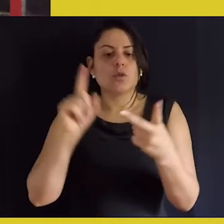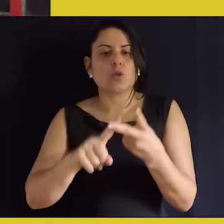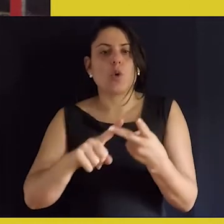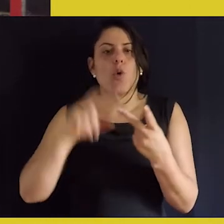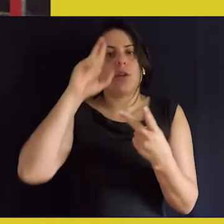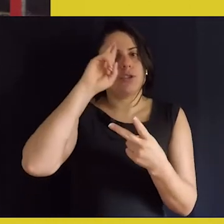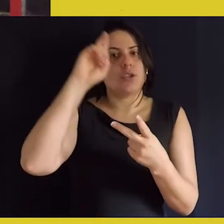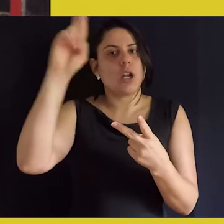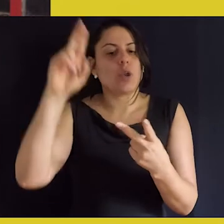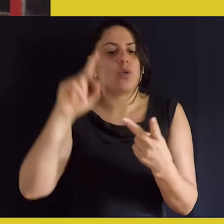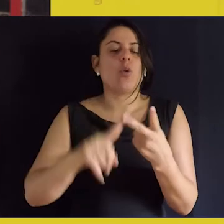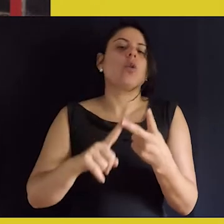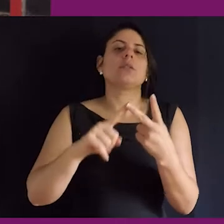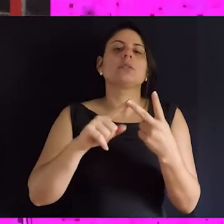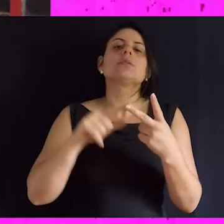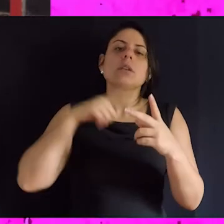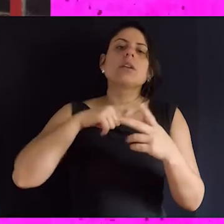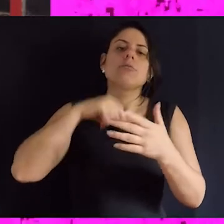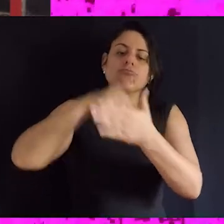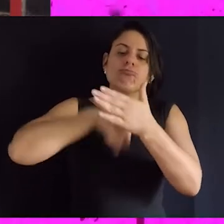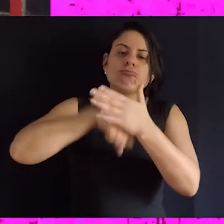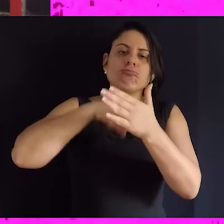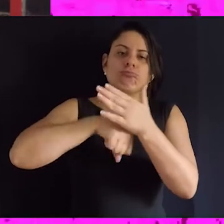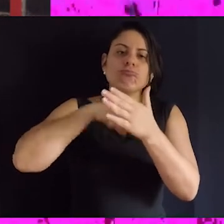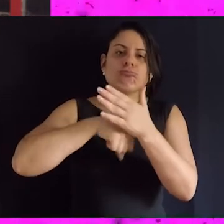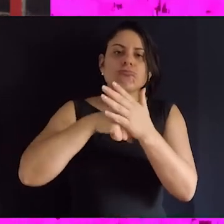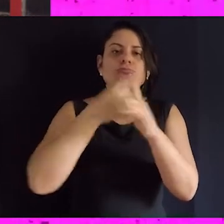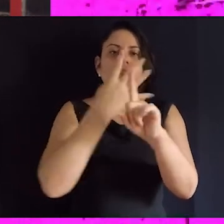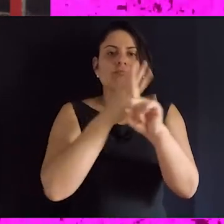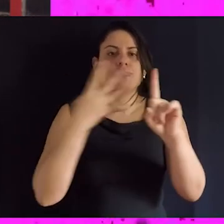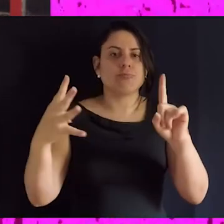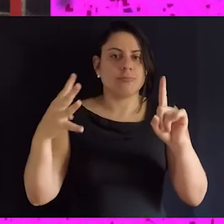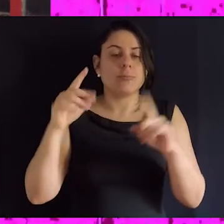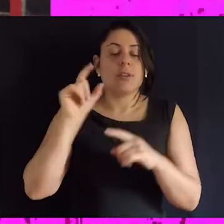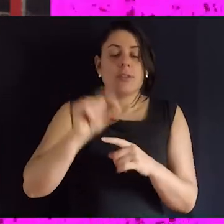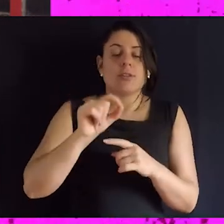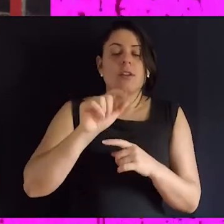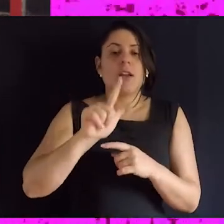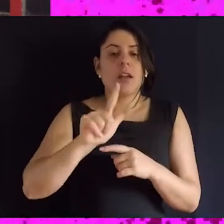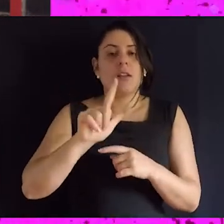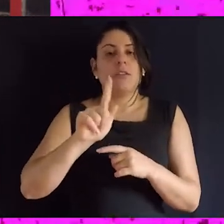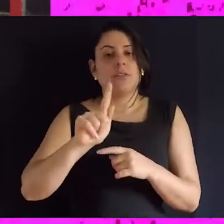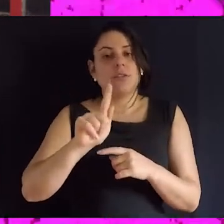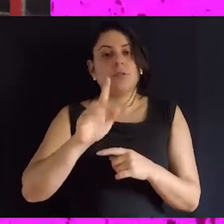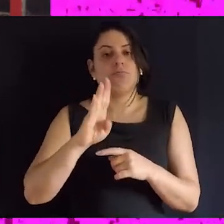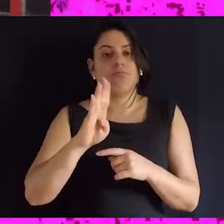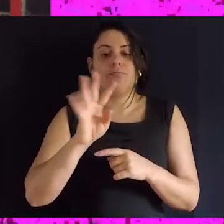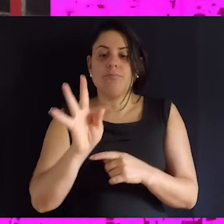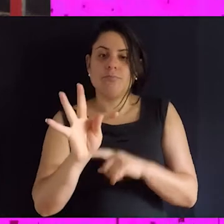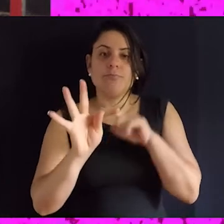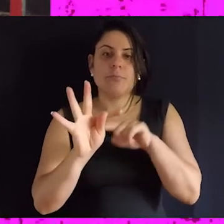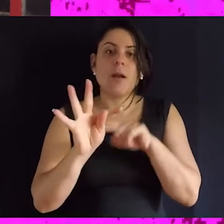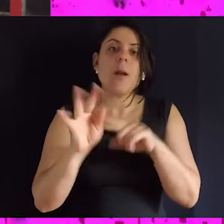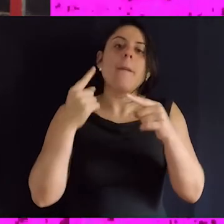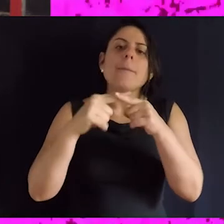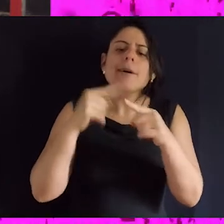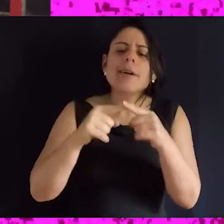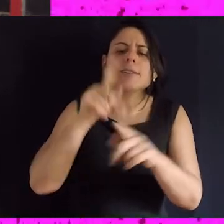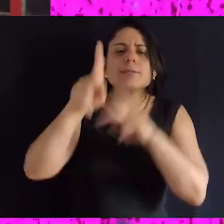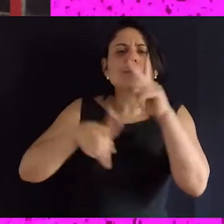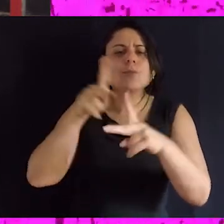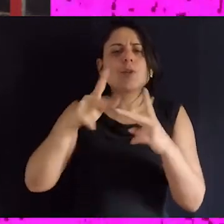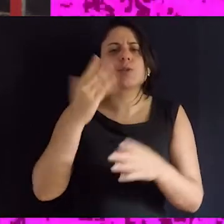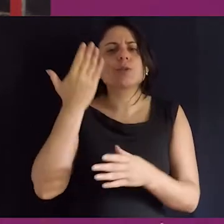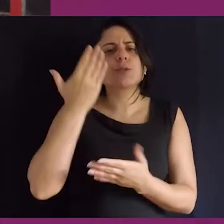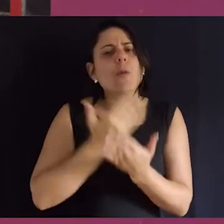diretores e professores, que são mil e tantos LGBTs quem há mais, isso também é importante falar, aí a gente só consegue chegar nas escolas, onde esses